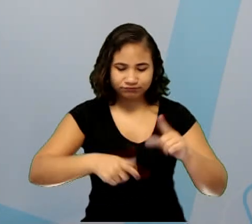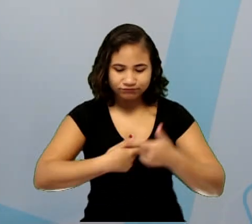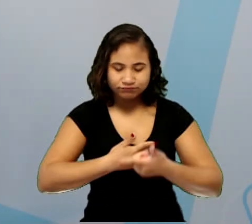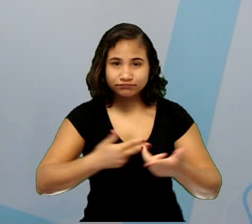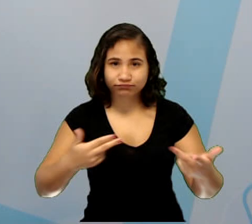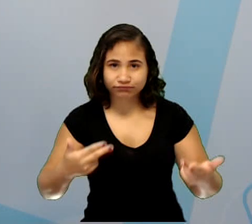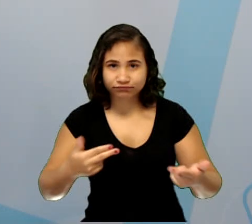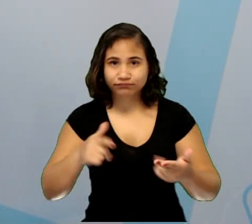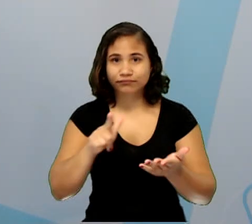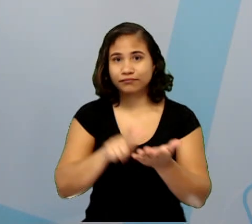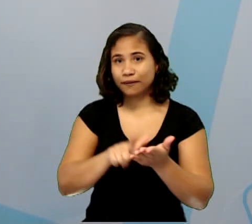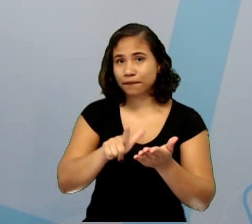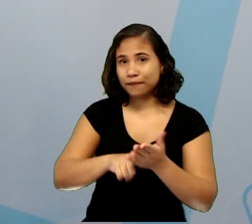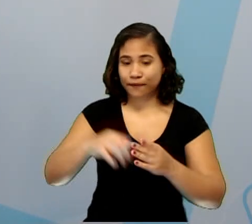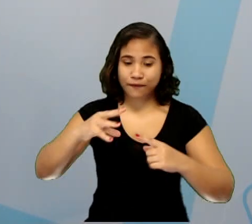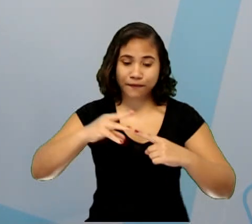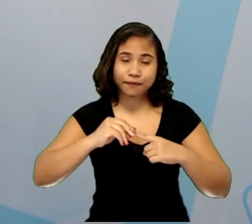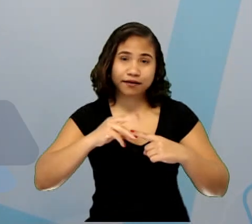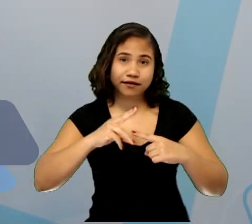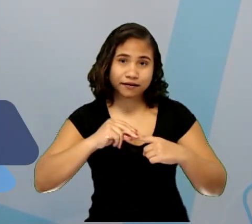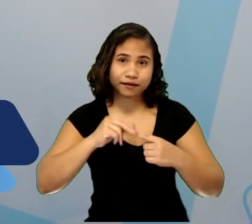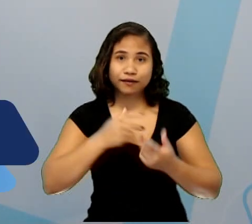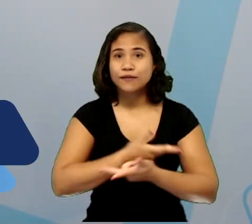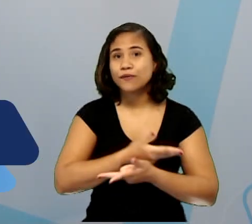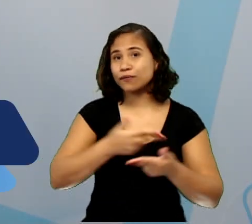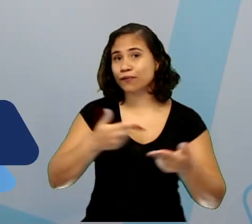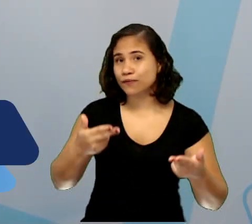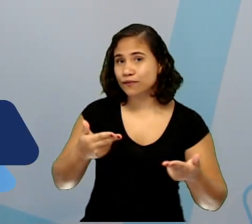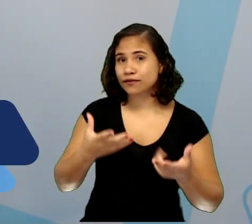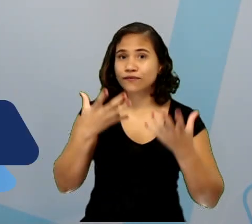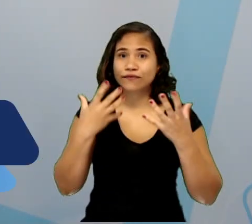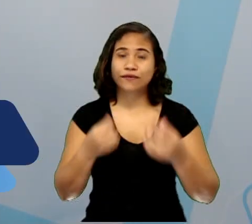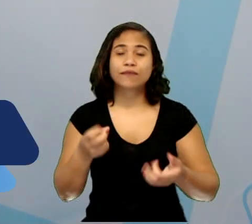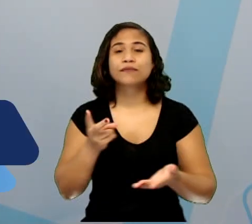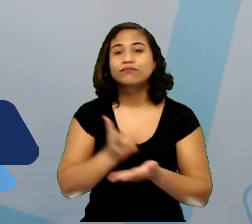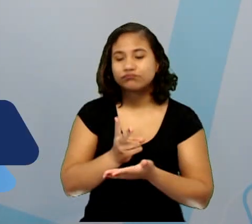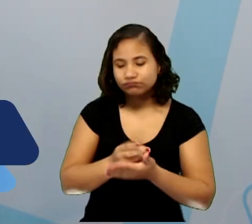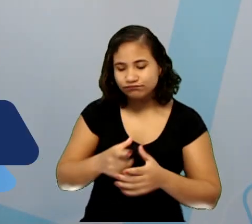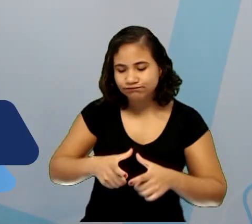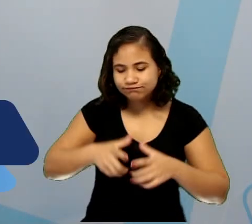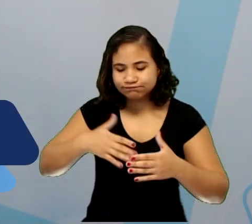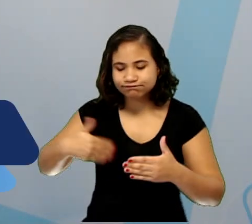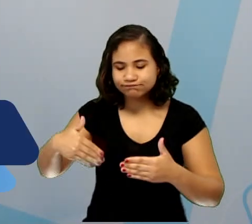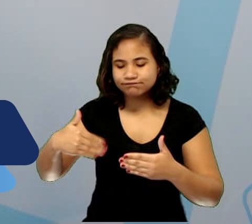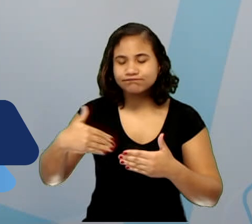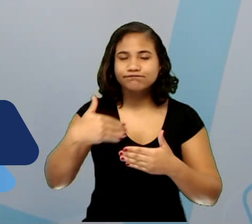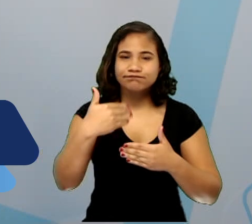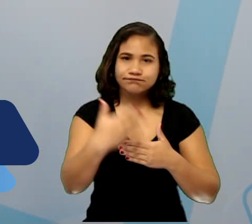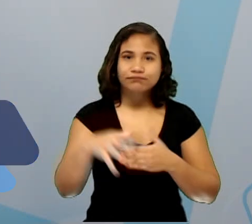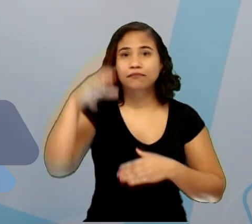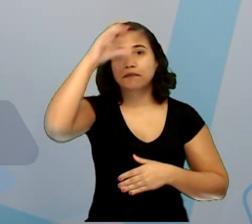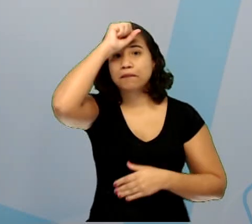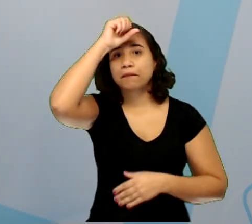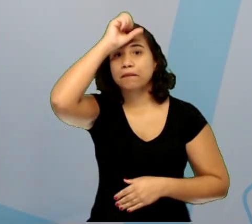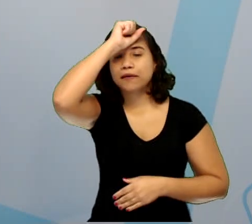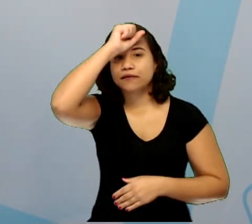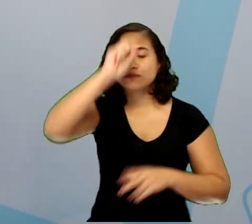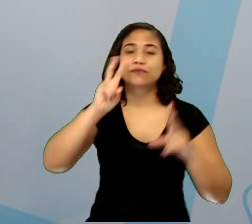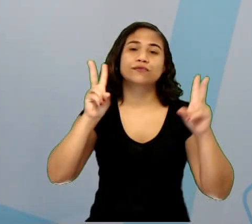caderno, lápis, borracha, caneta e vamos cada vez mais estudar e aprender sobre ciências.